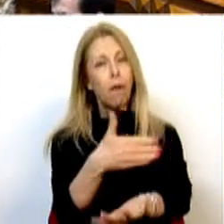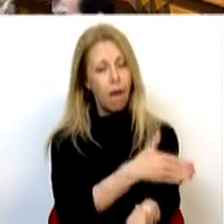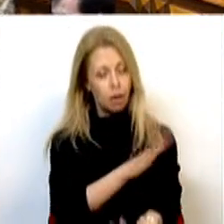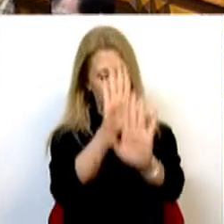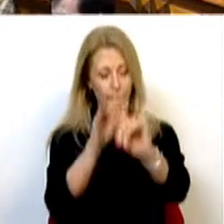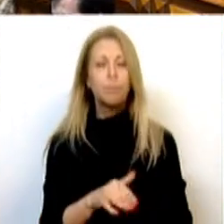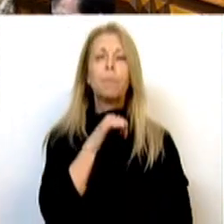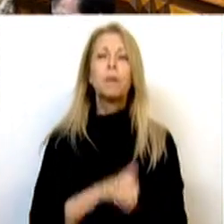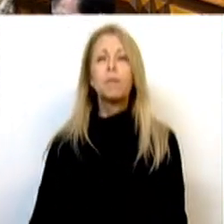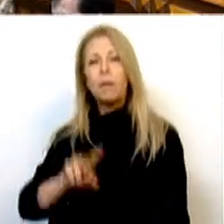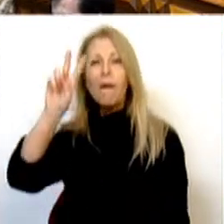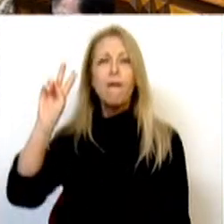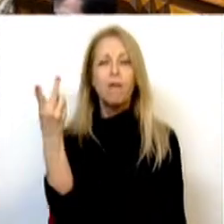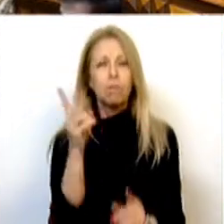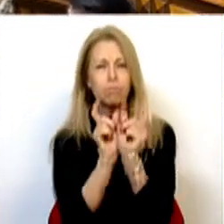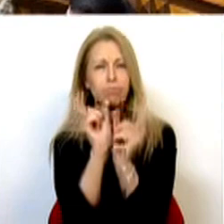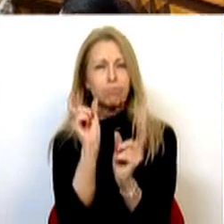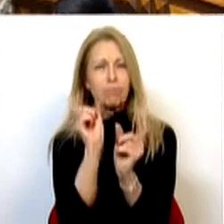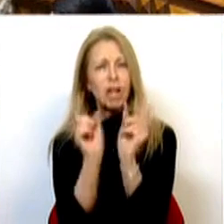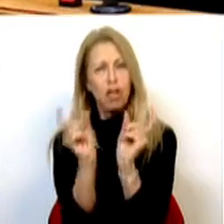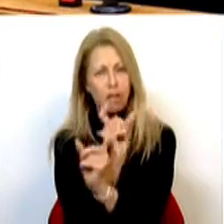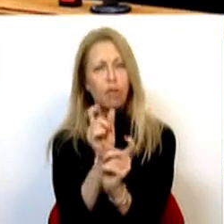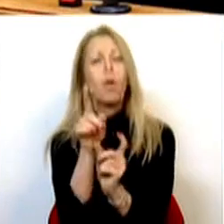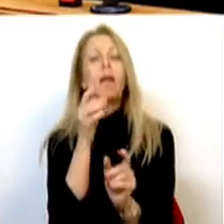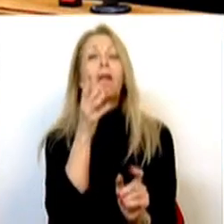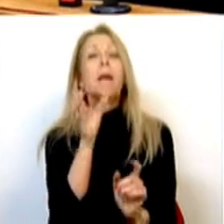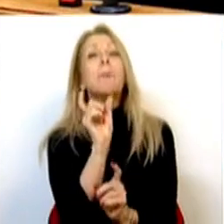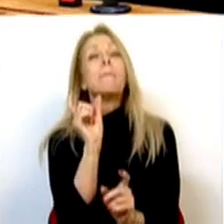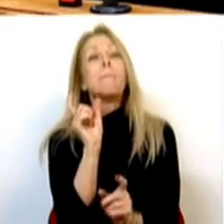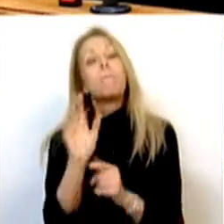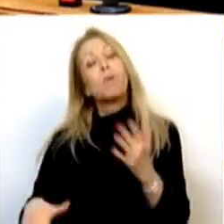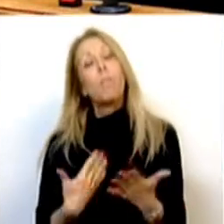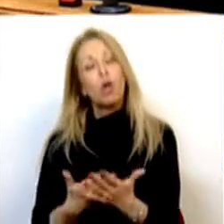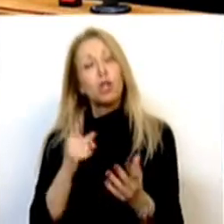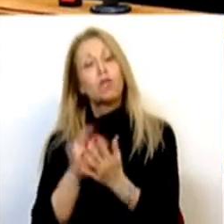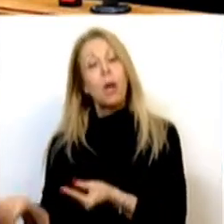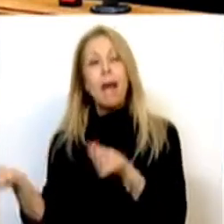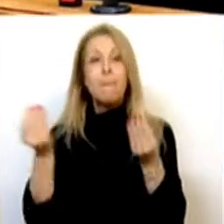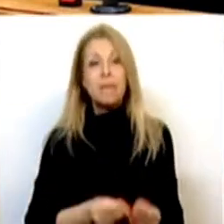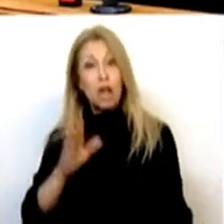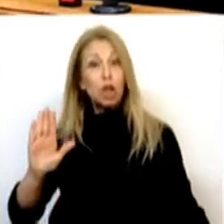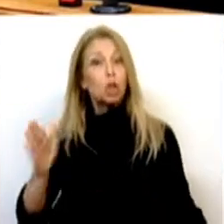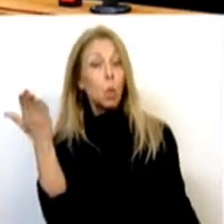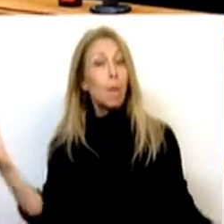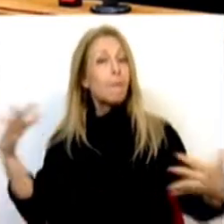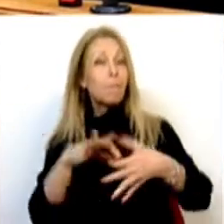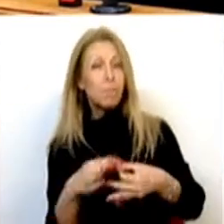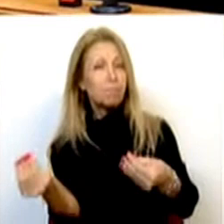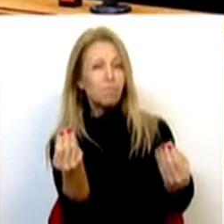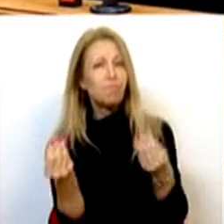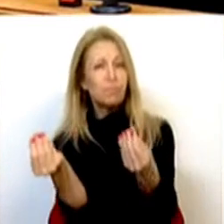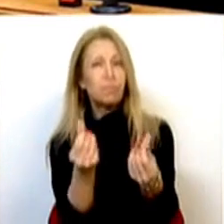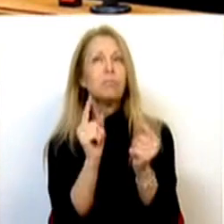duas adjetivações às propostas que aqui foram apresentadas. Primeira adjetivação, este é um pacote